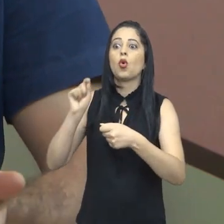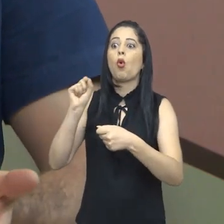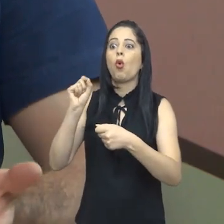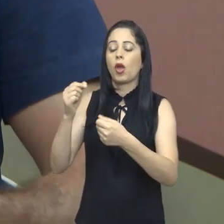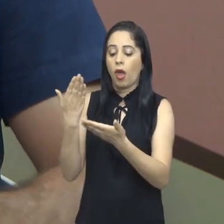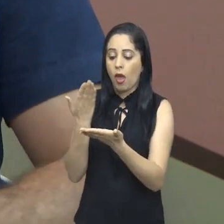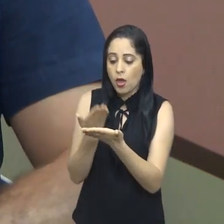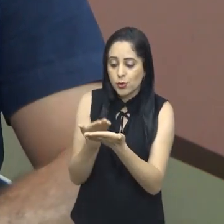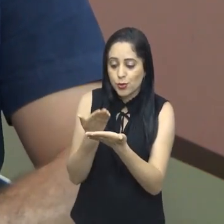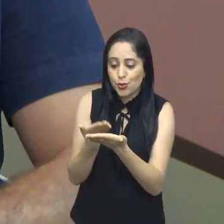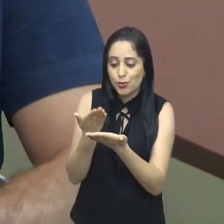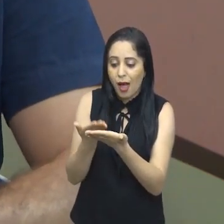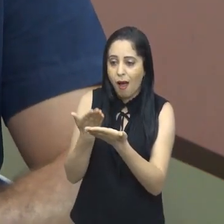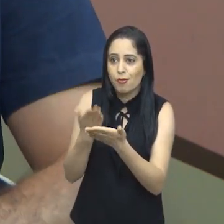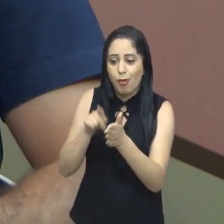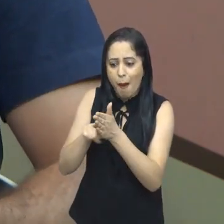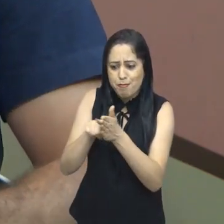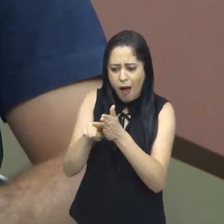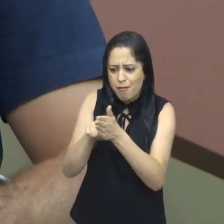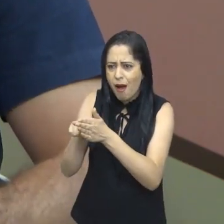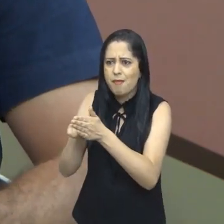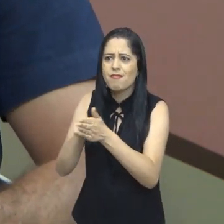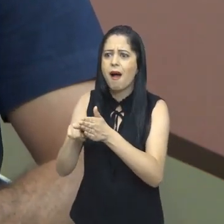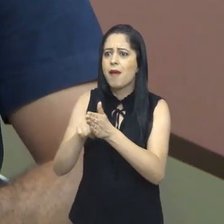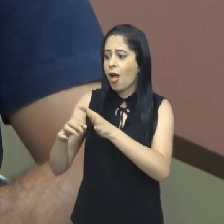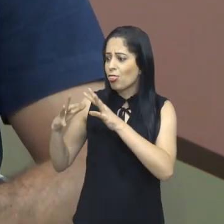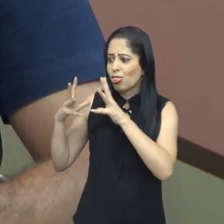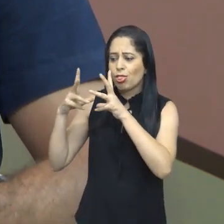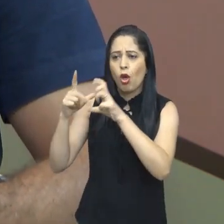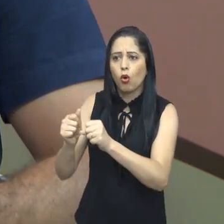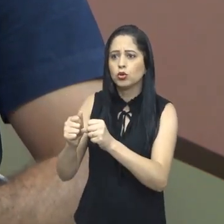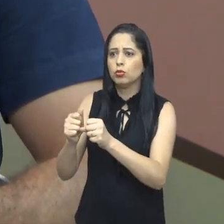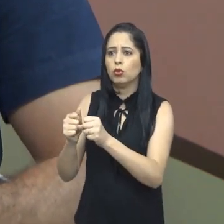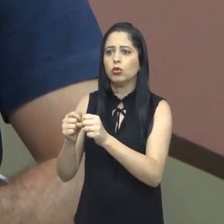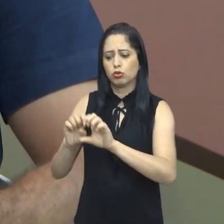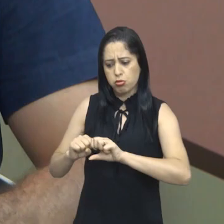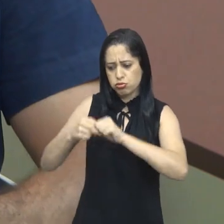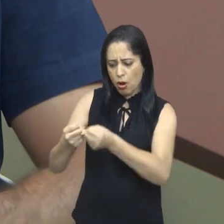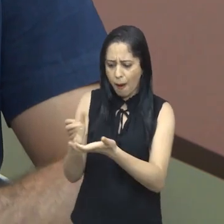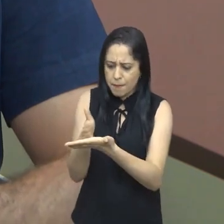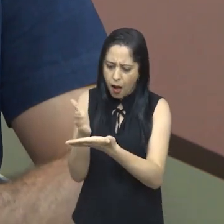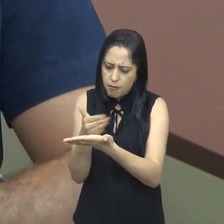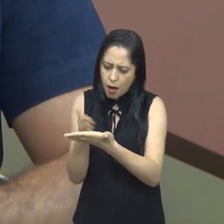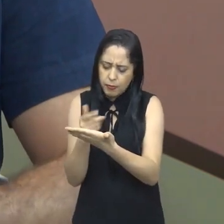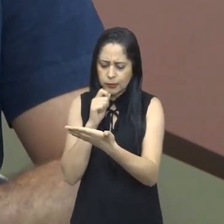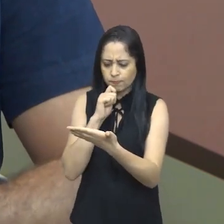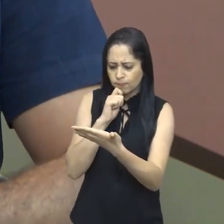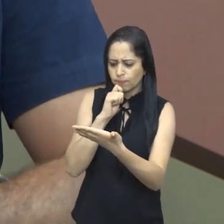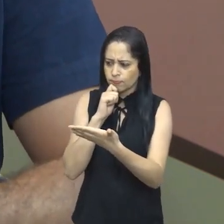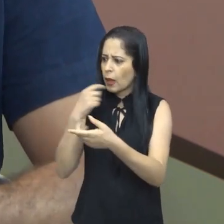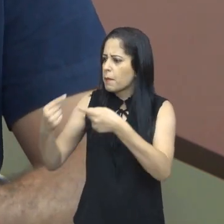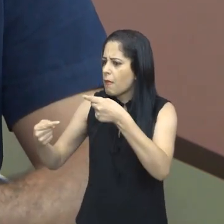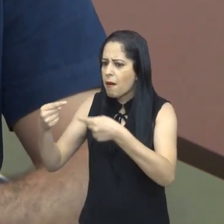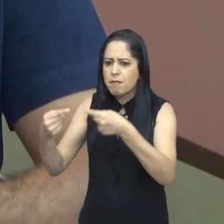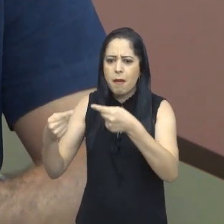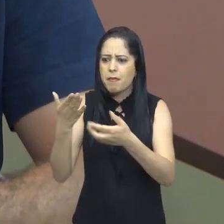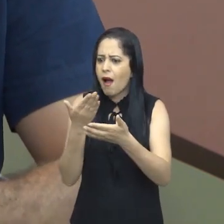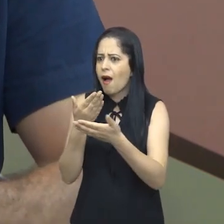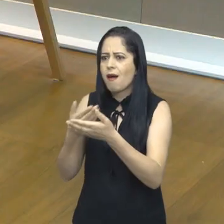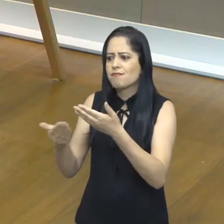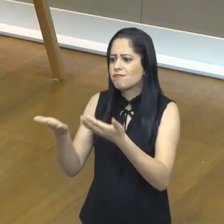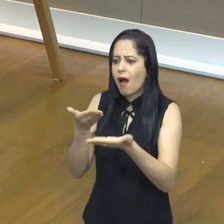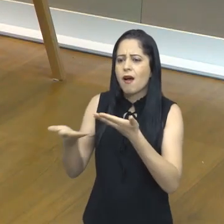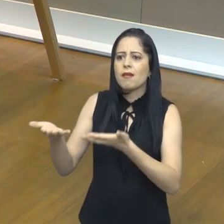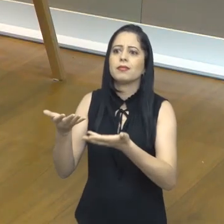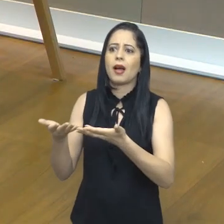e temos que aprender até hoje. Todo mundo pôs-se a estudar, abrir os livros e discutir. E os trabalhos científicos vieram,